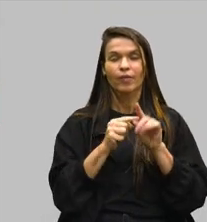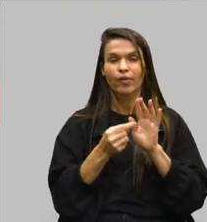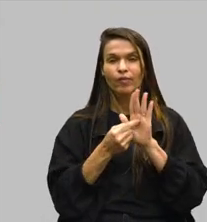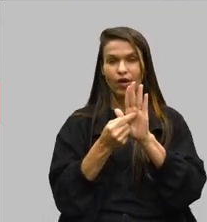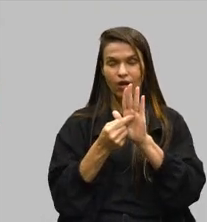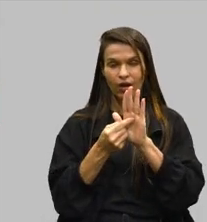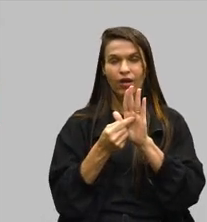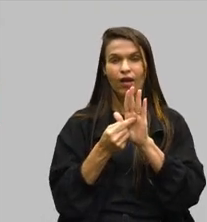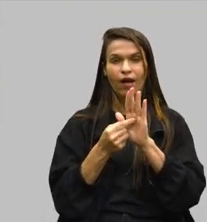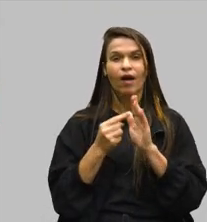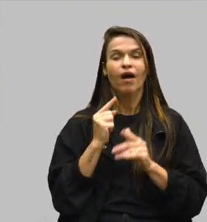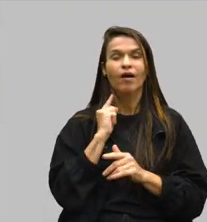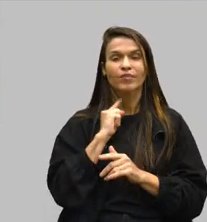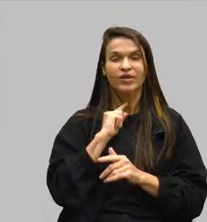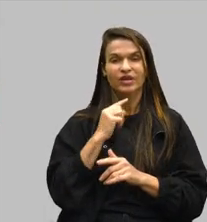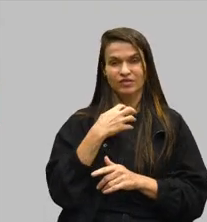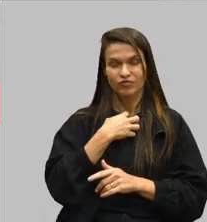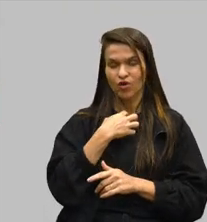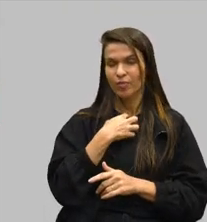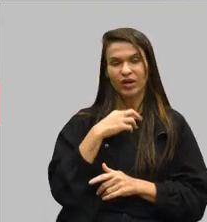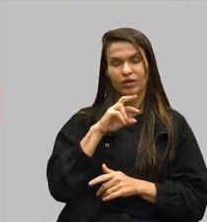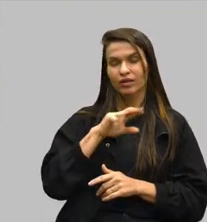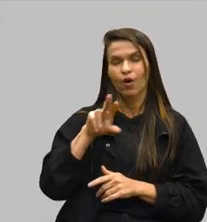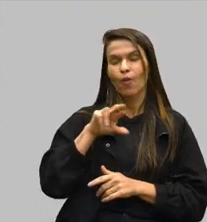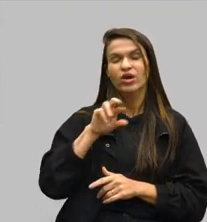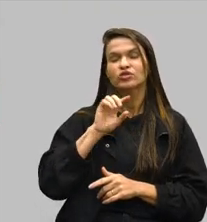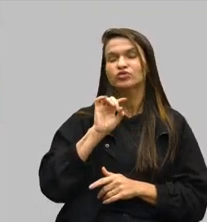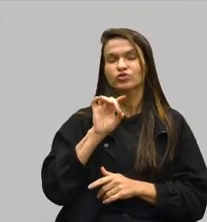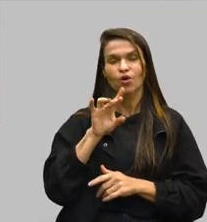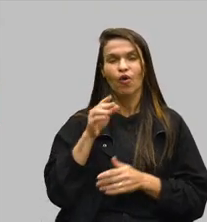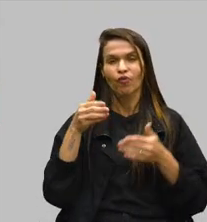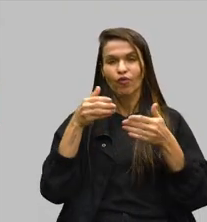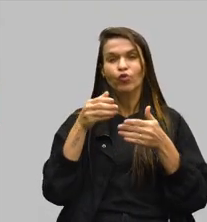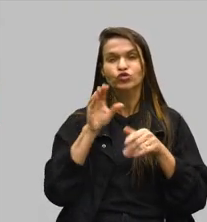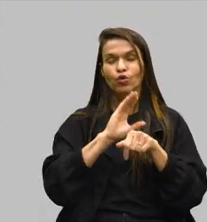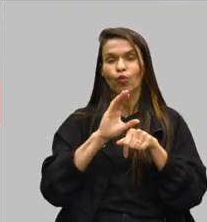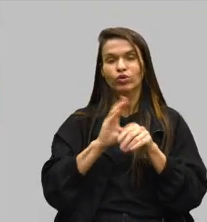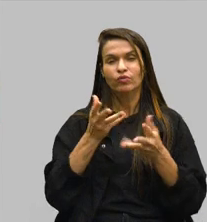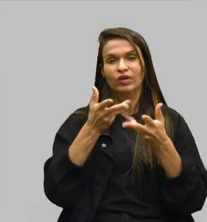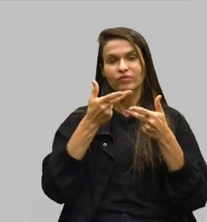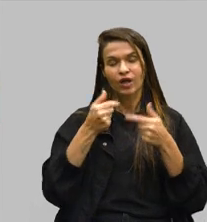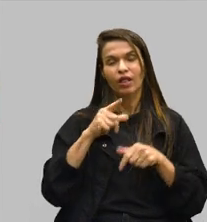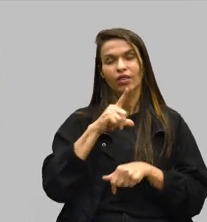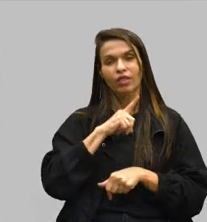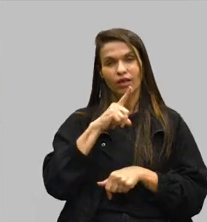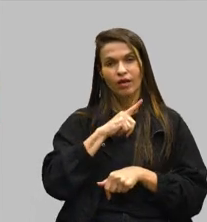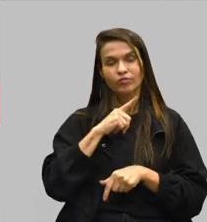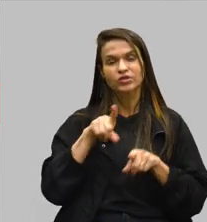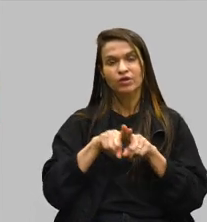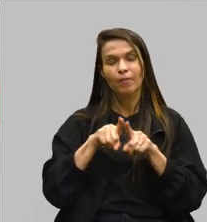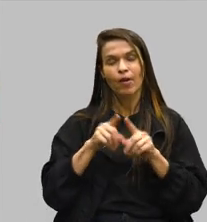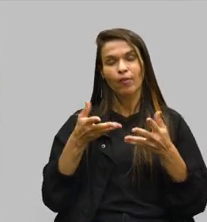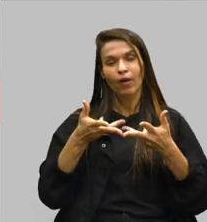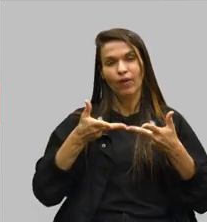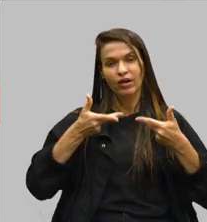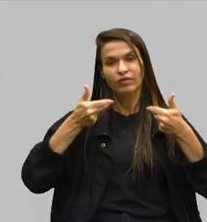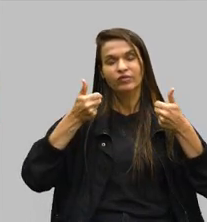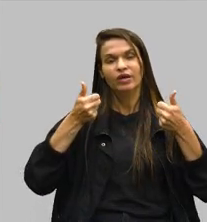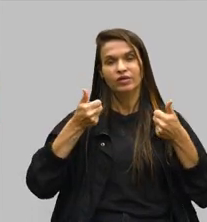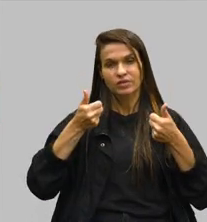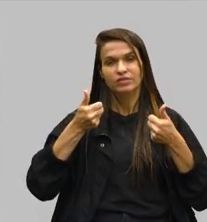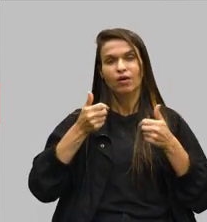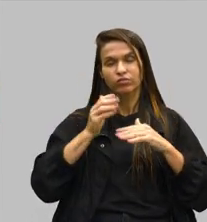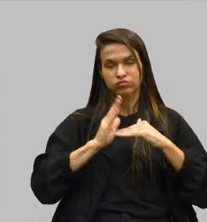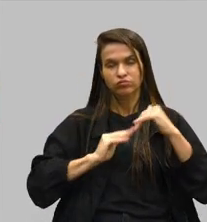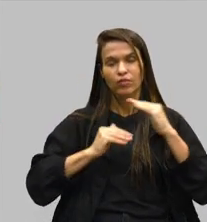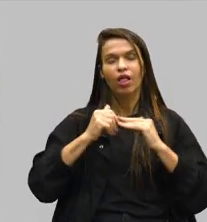Forma, que não é somente uma busca de cursos de qualificação, mas nós temos aqui uma qualificação que